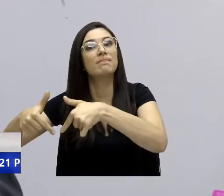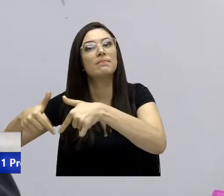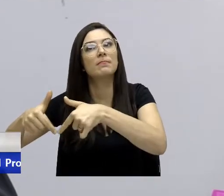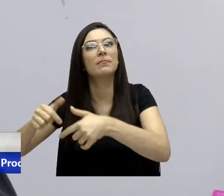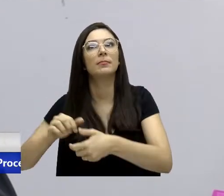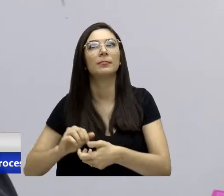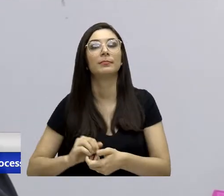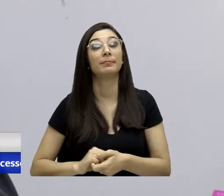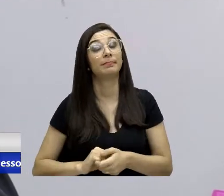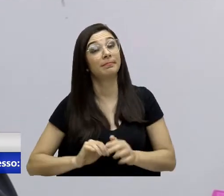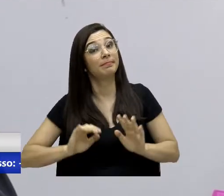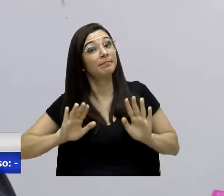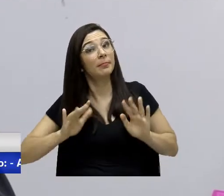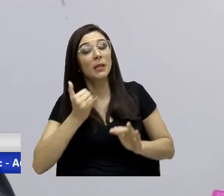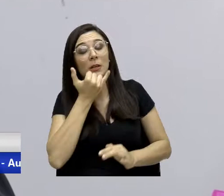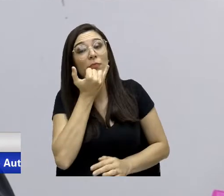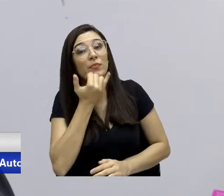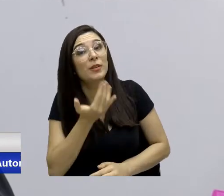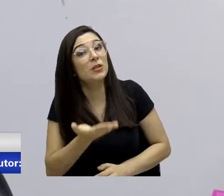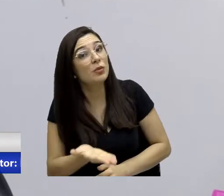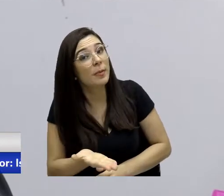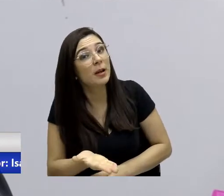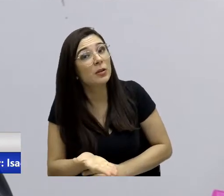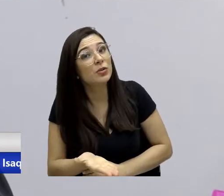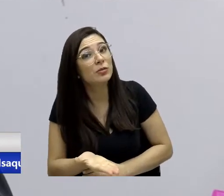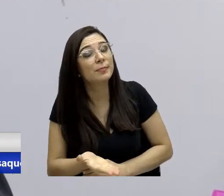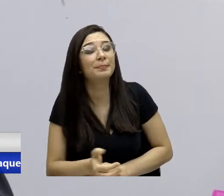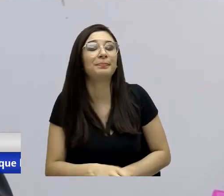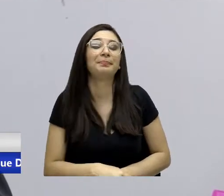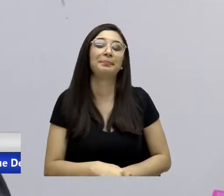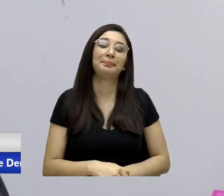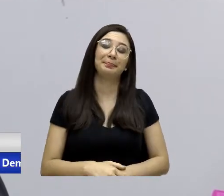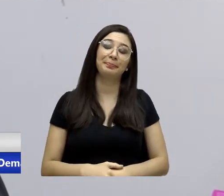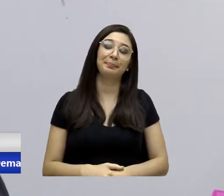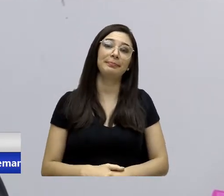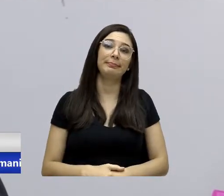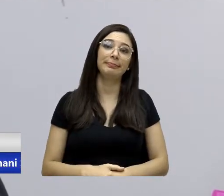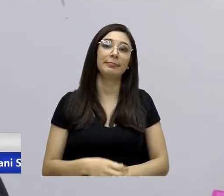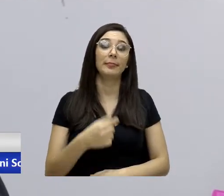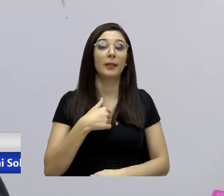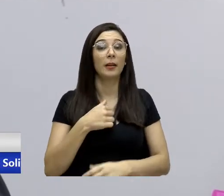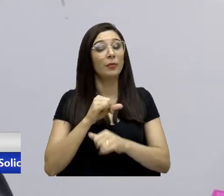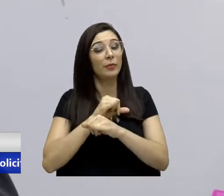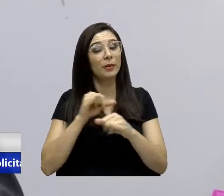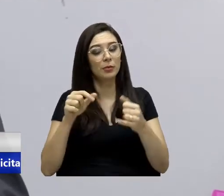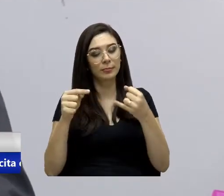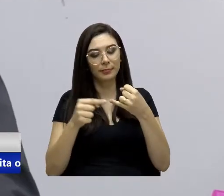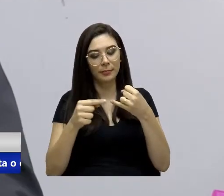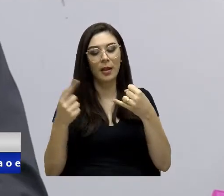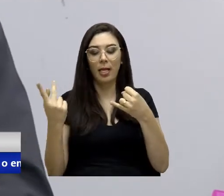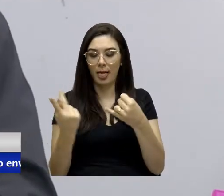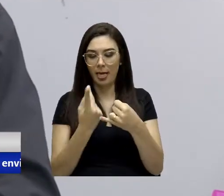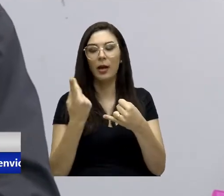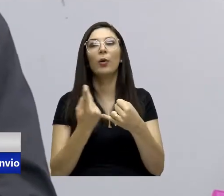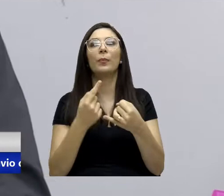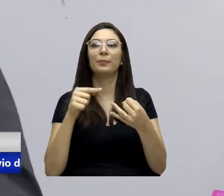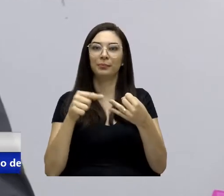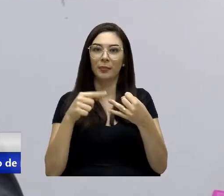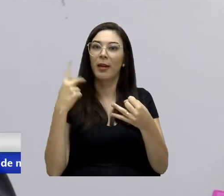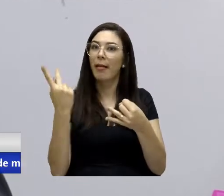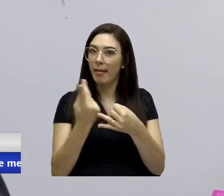Infelizmente, a gente sinaliza o erro, o erro quando a gente